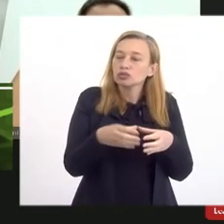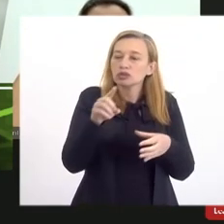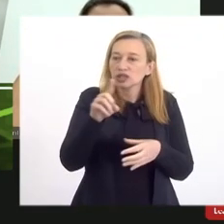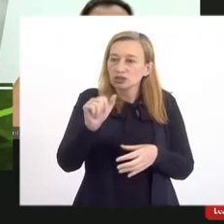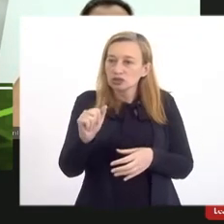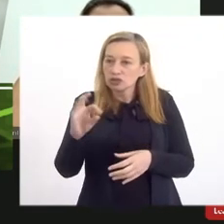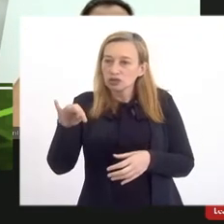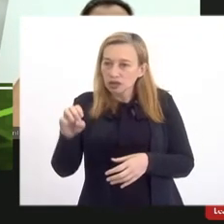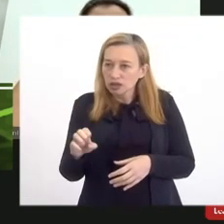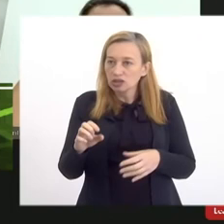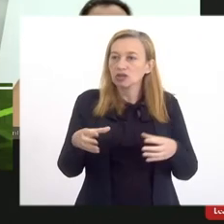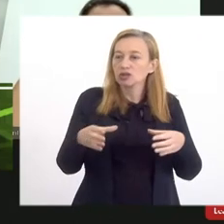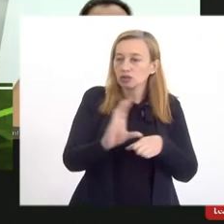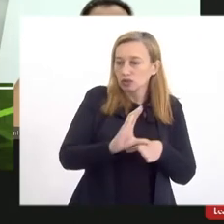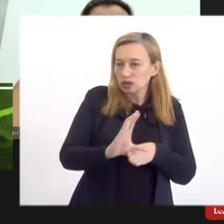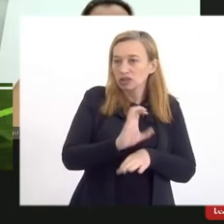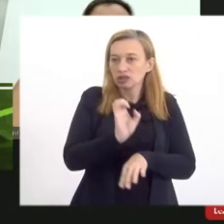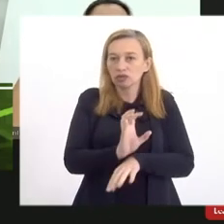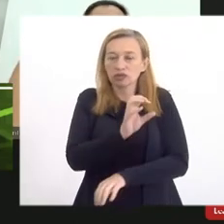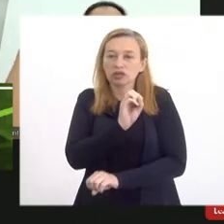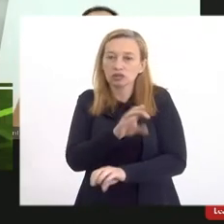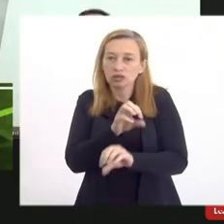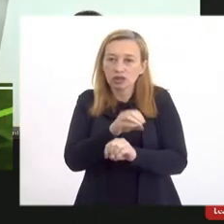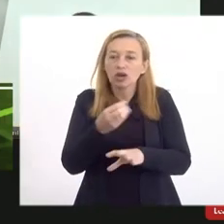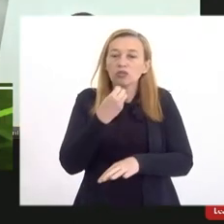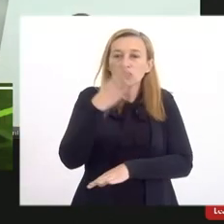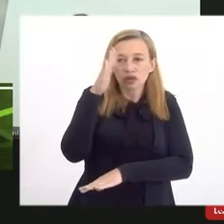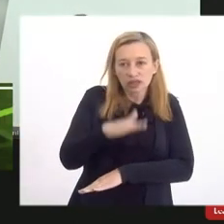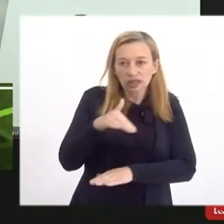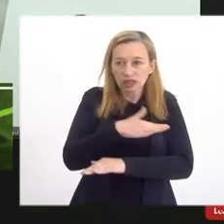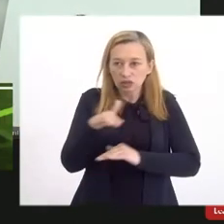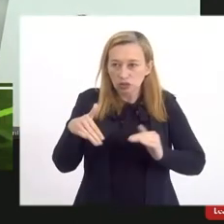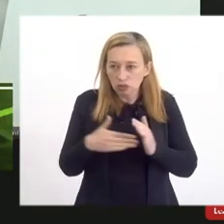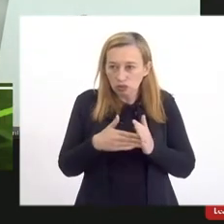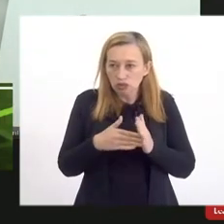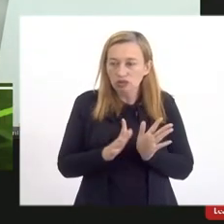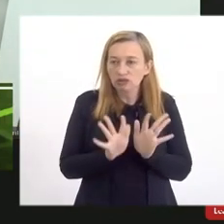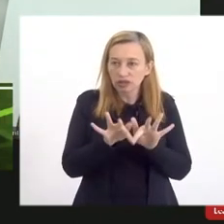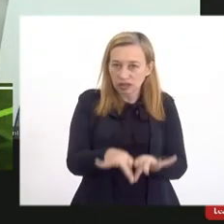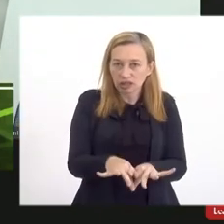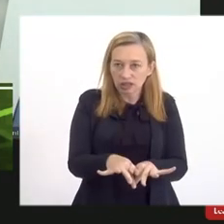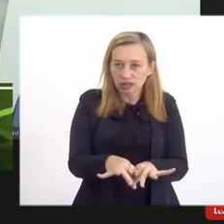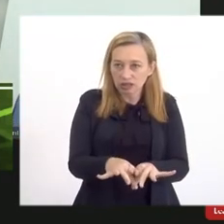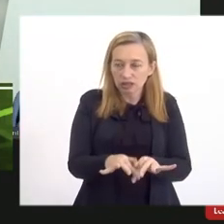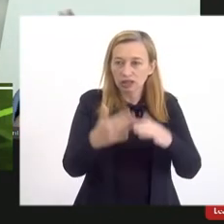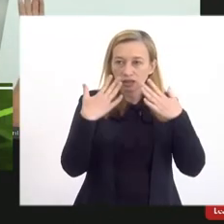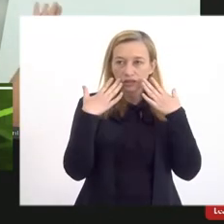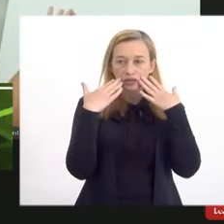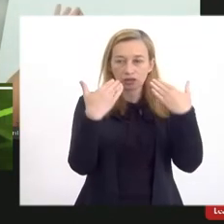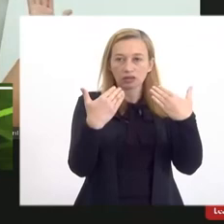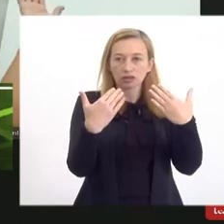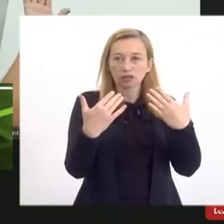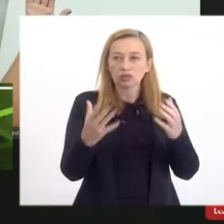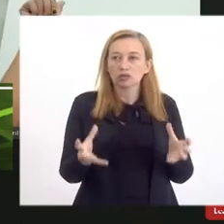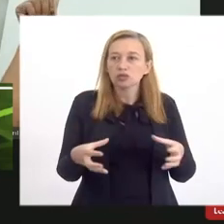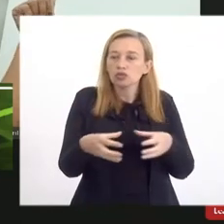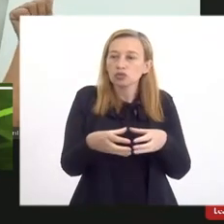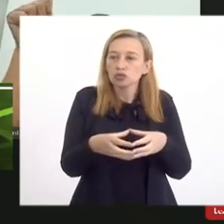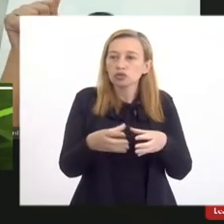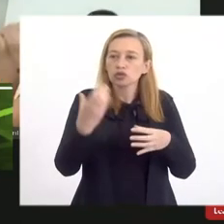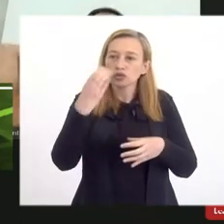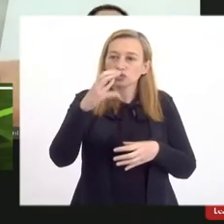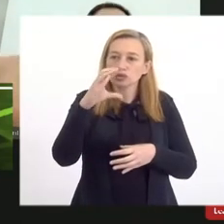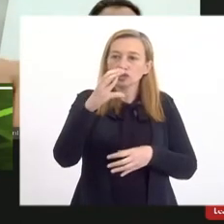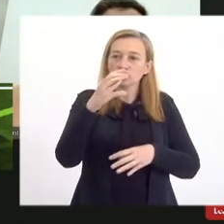e ao conselho estadual de educação boa tarde a todas e todos está encerrada a audiência pública conjunta da